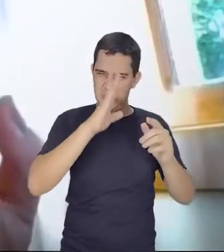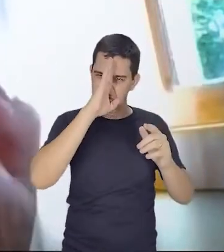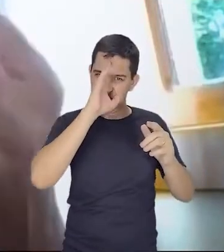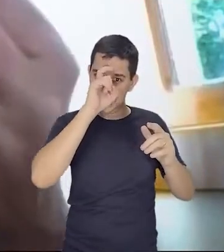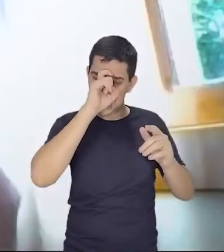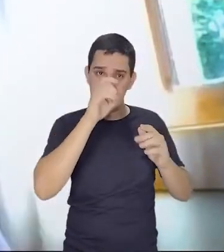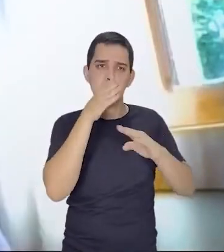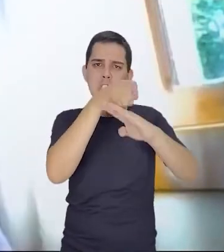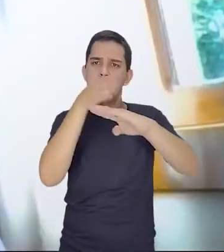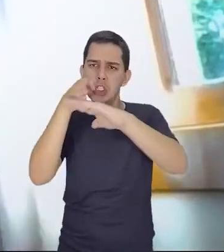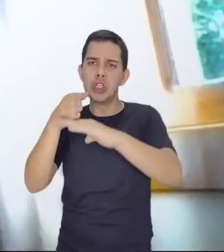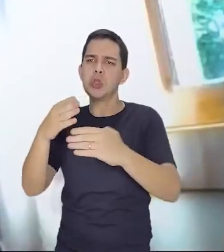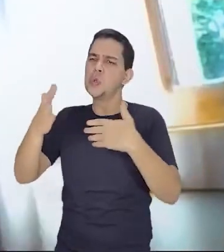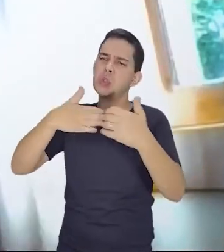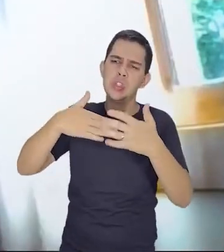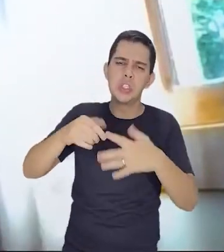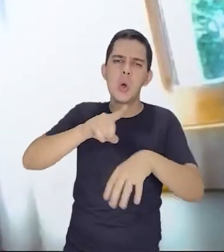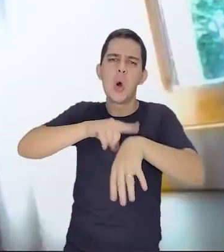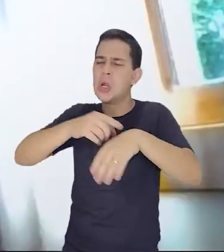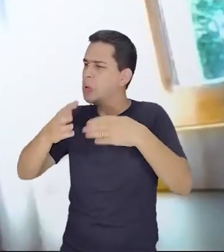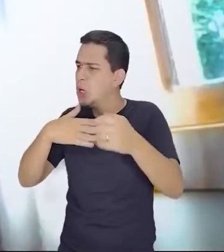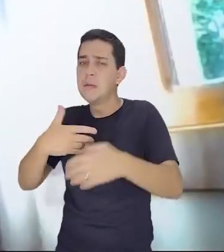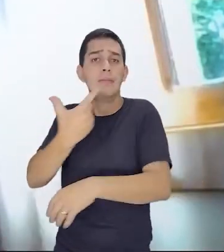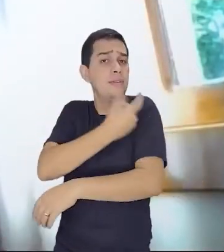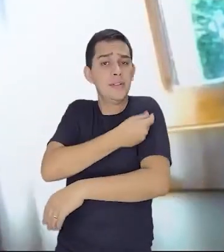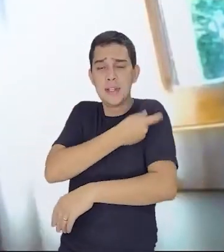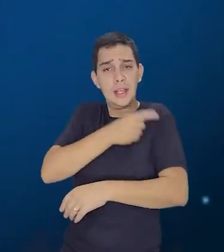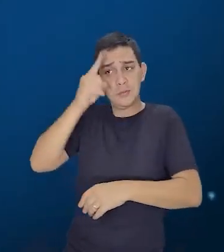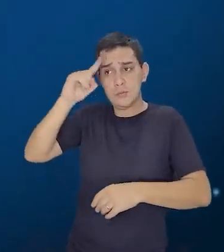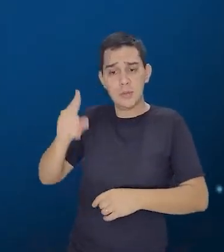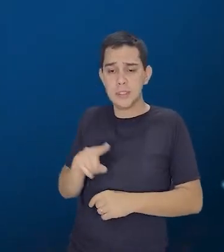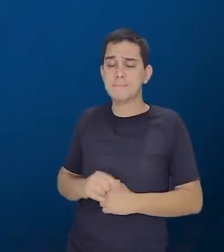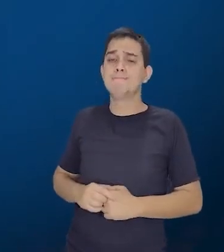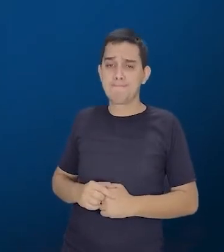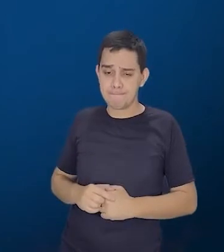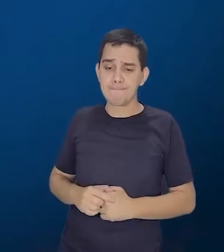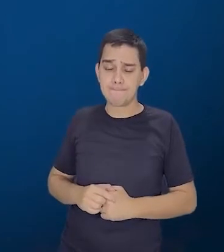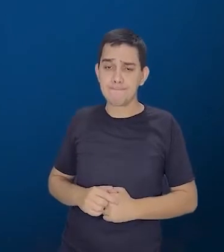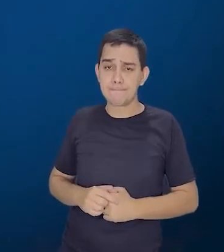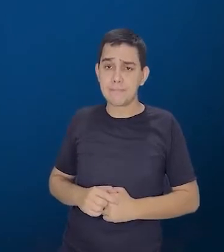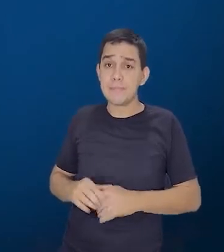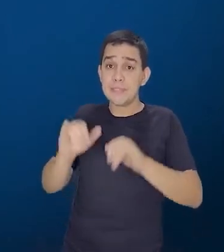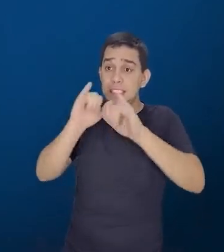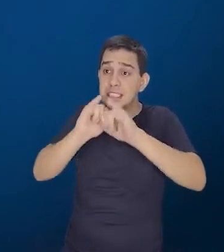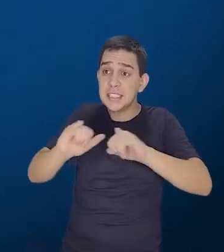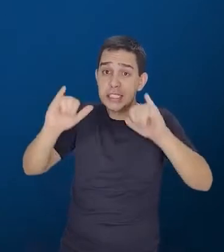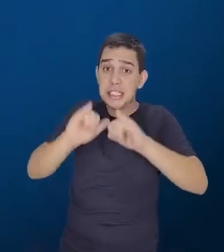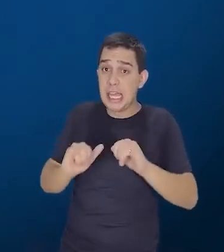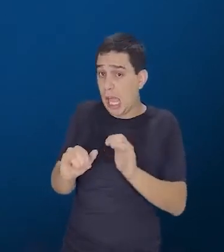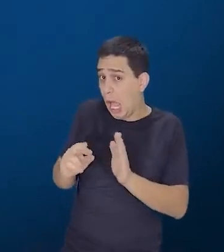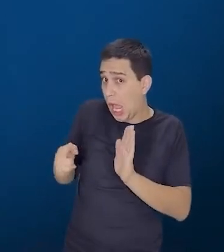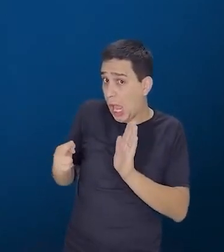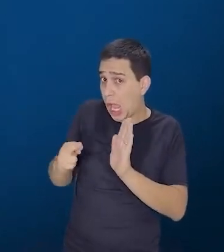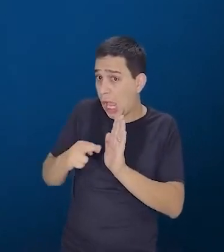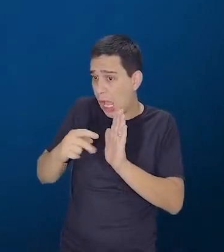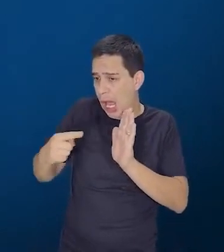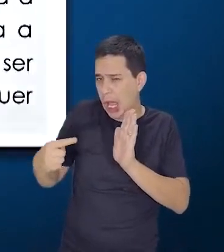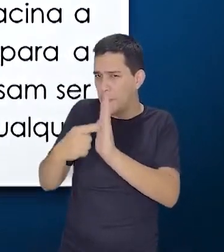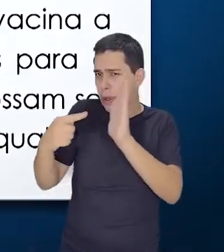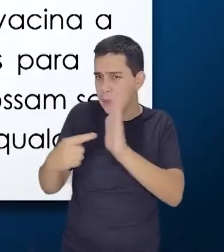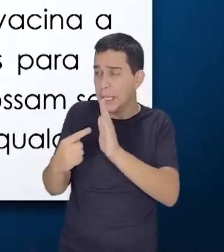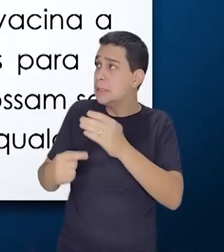qualquer dia, se vacinarem. Da mesma forma, essa informação acessível, seja com